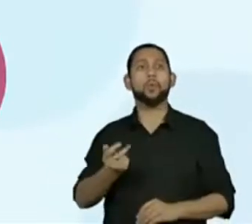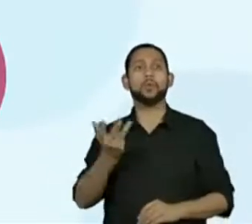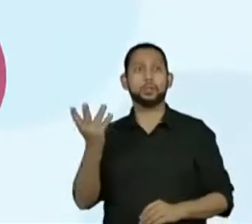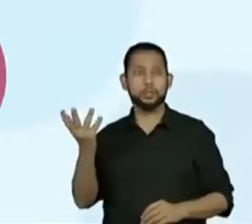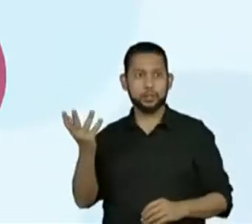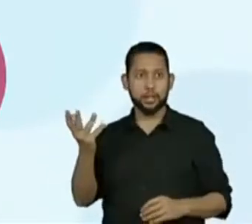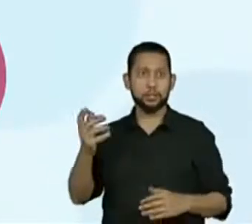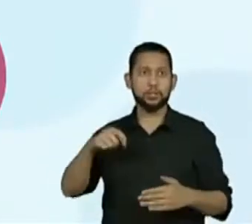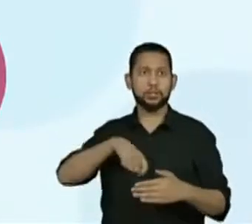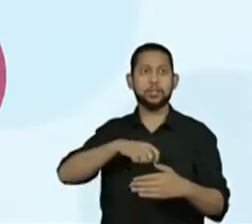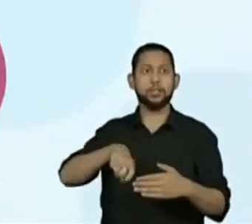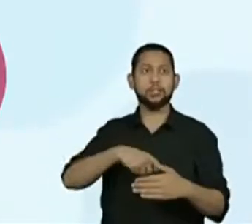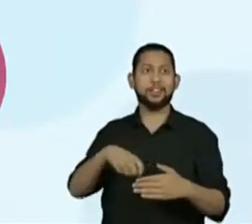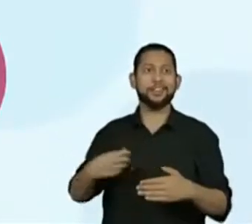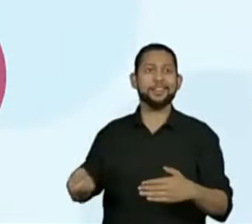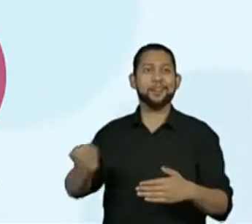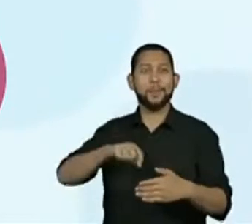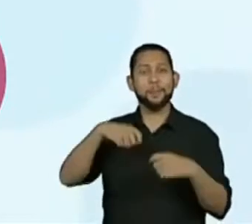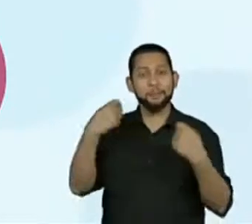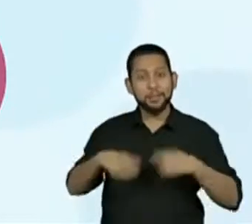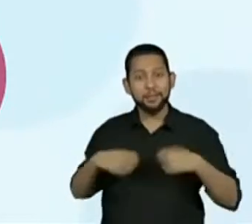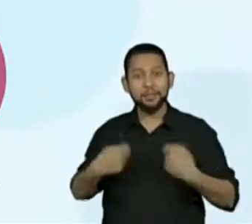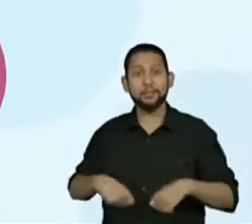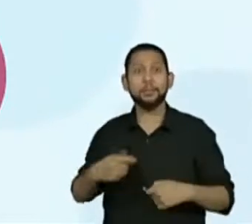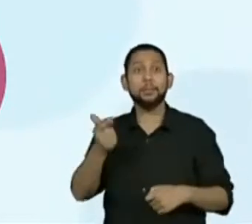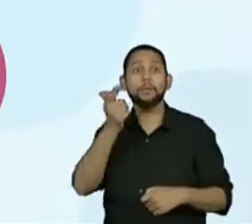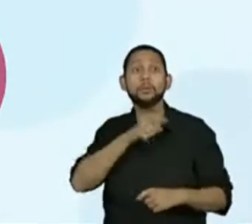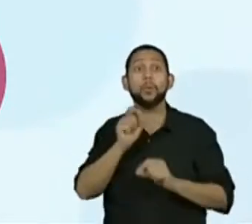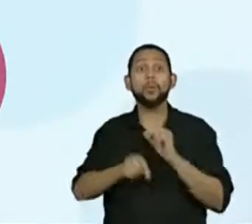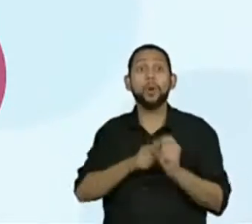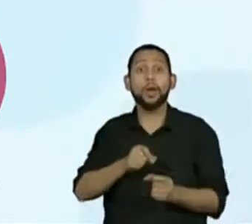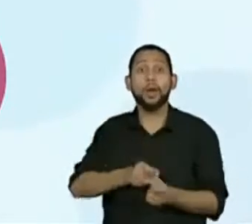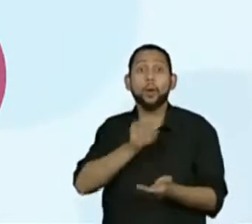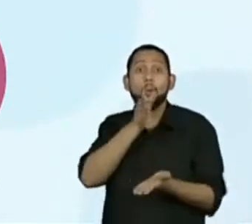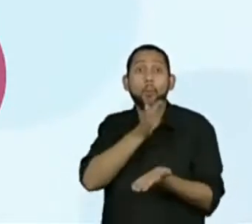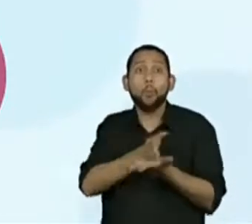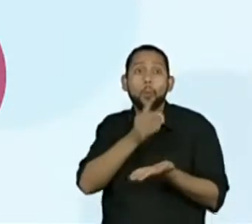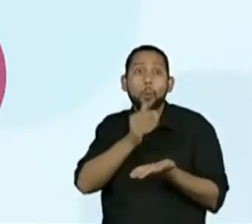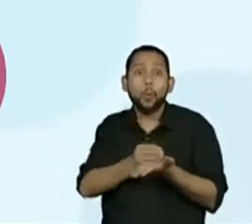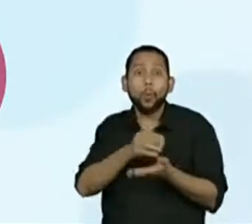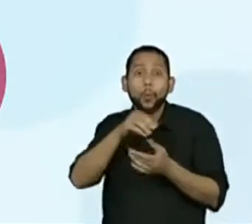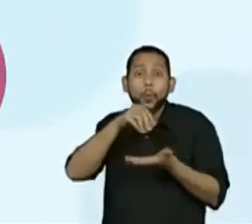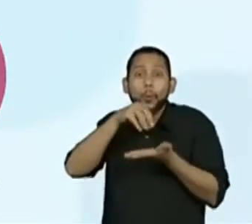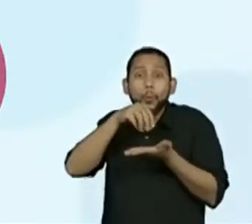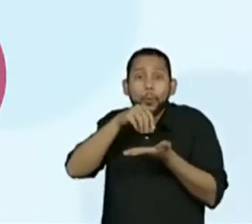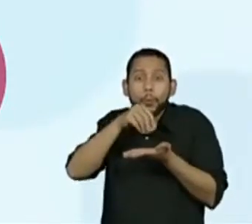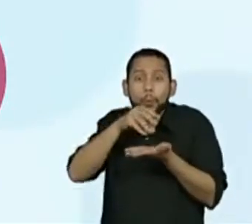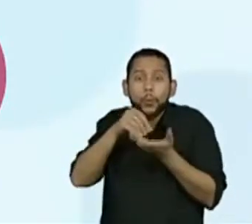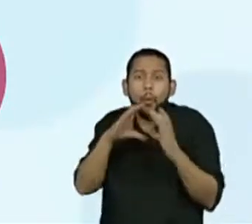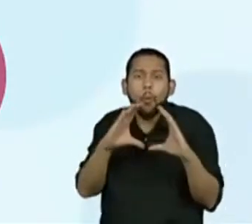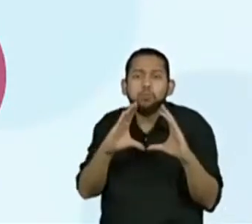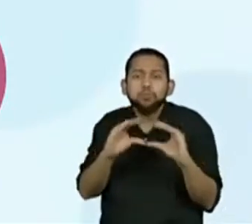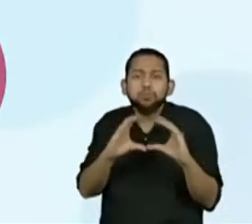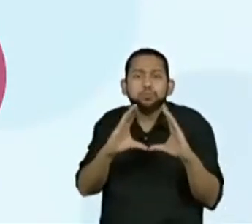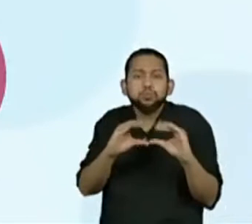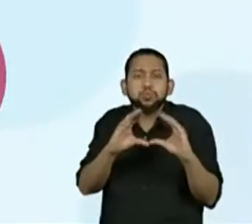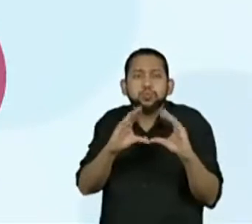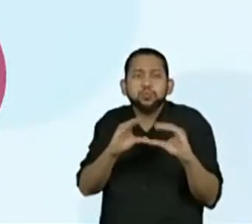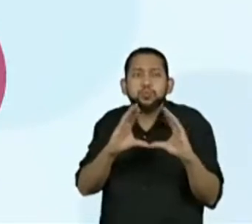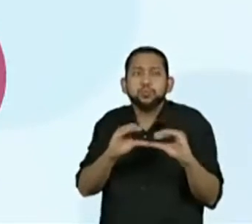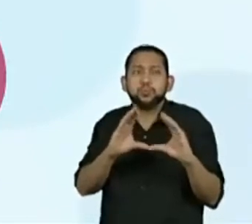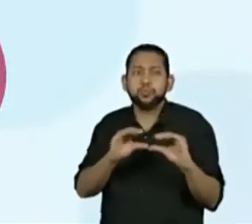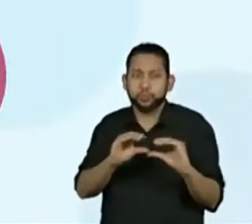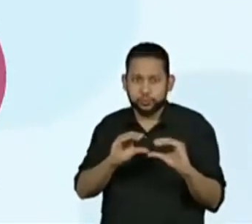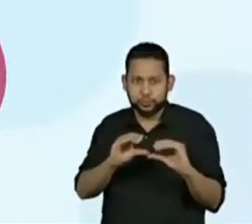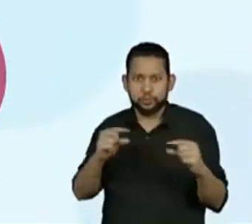ingredientes necessários para fazer a receita do bolo de fubá fofinho, de acordo